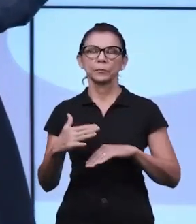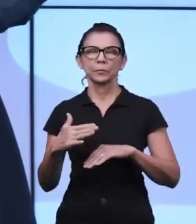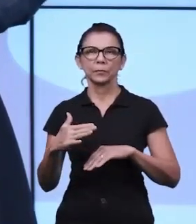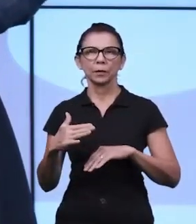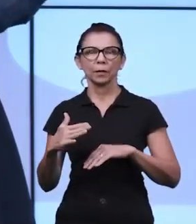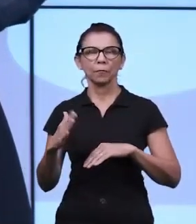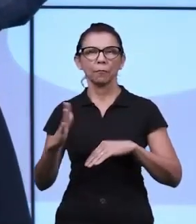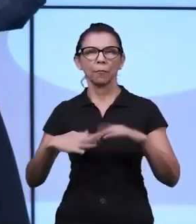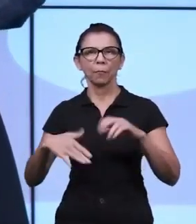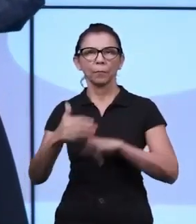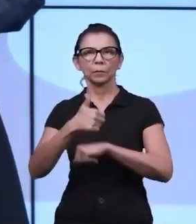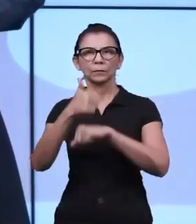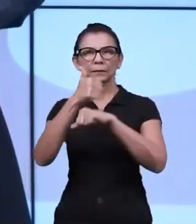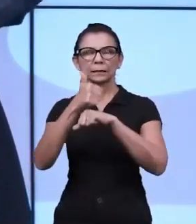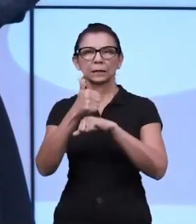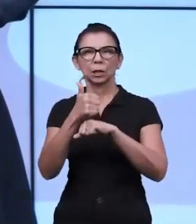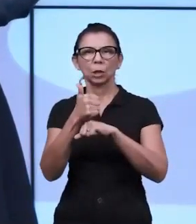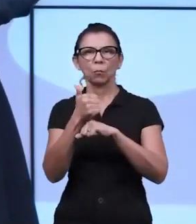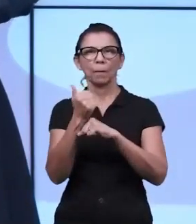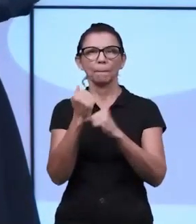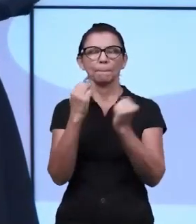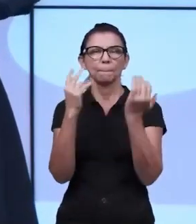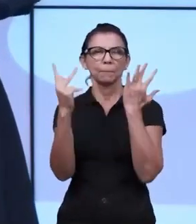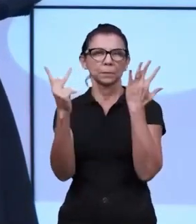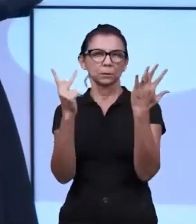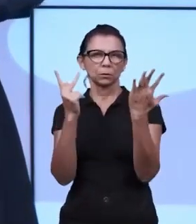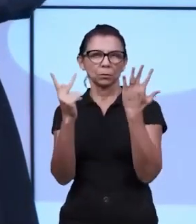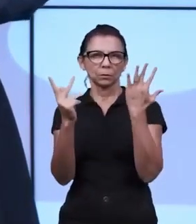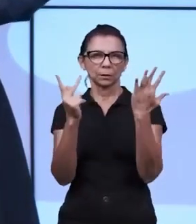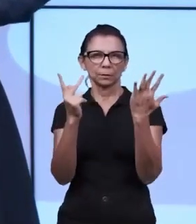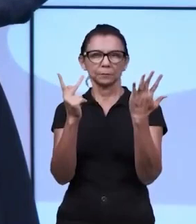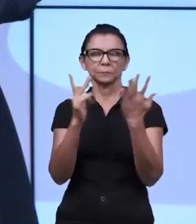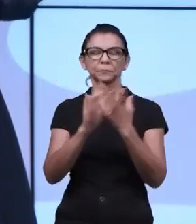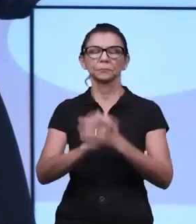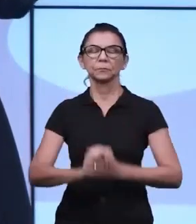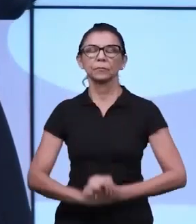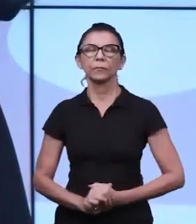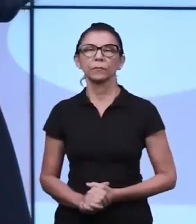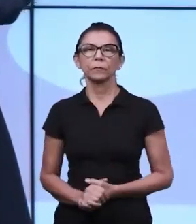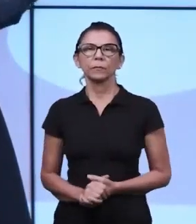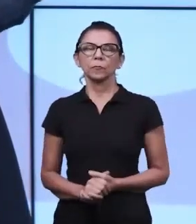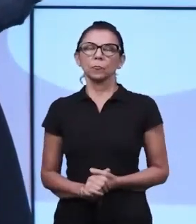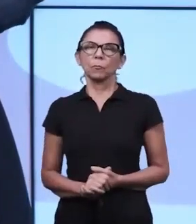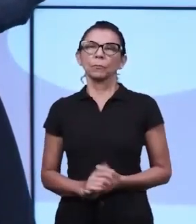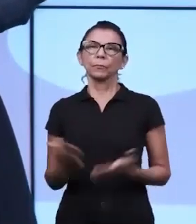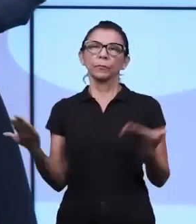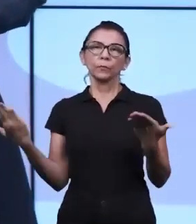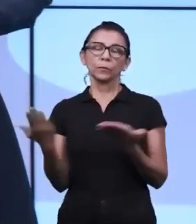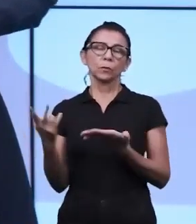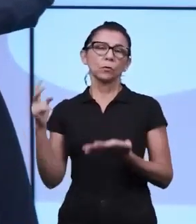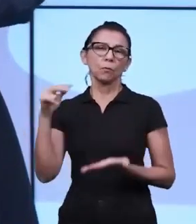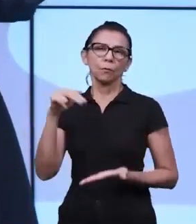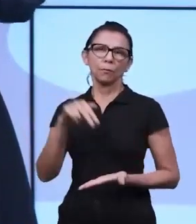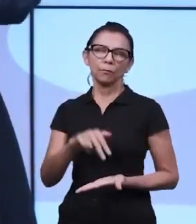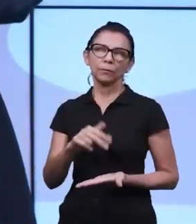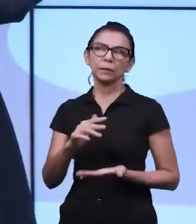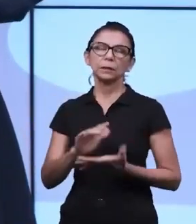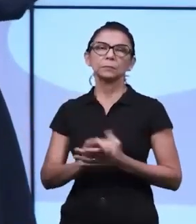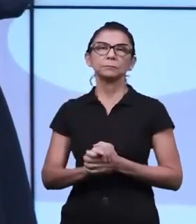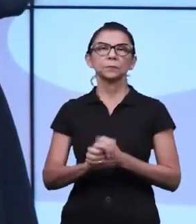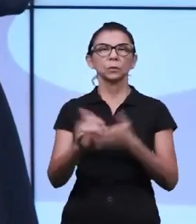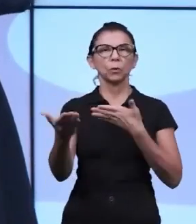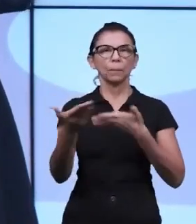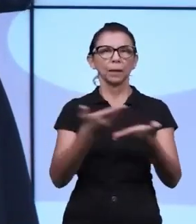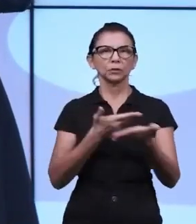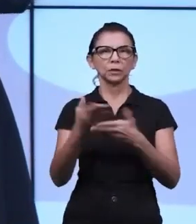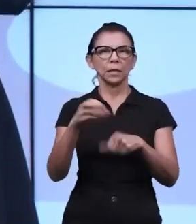acessibilidade da Igreja Cristã Maranata. Hoje eu vim trazer algumas contribuições, algumas